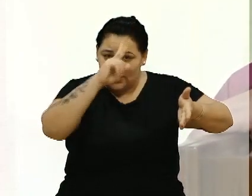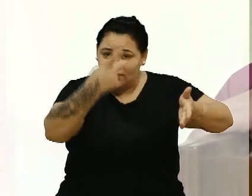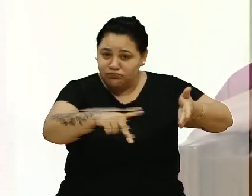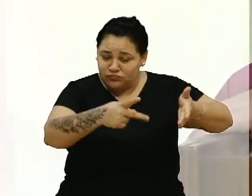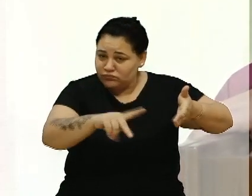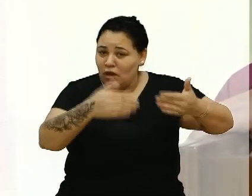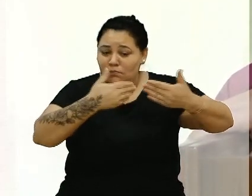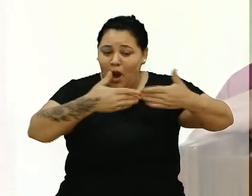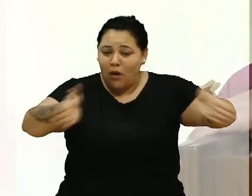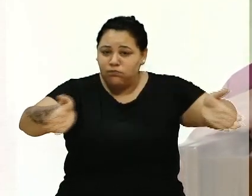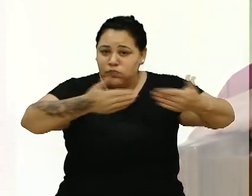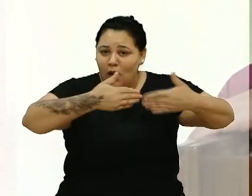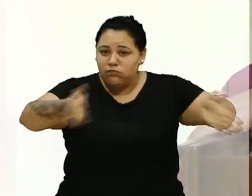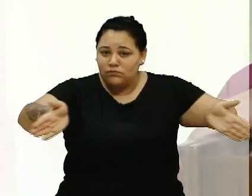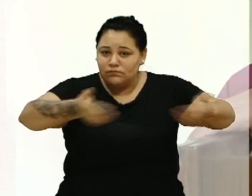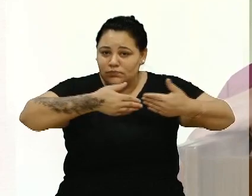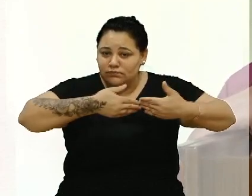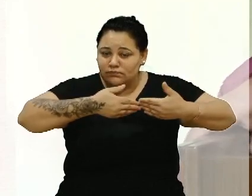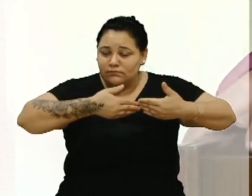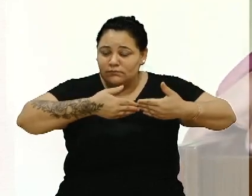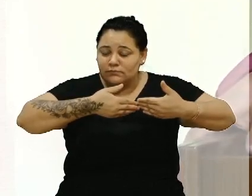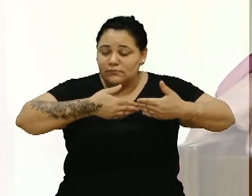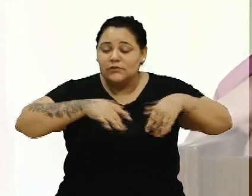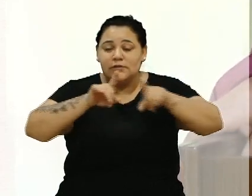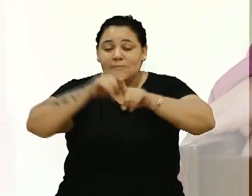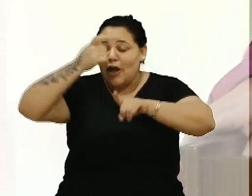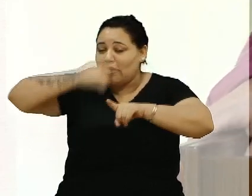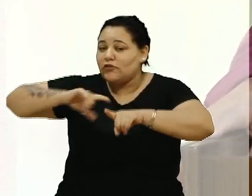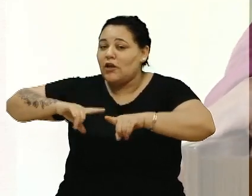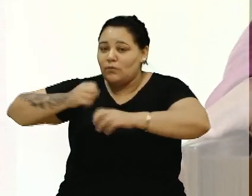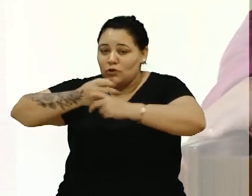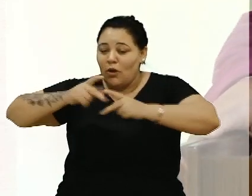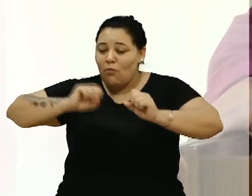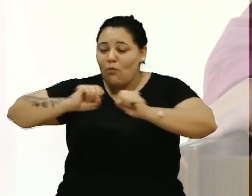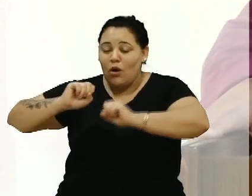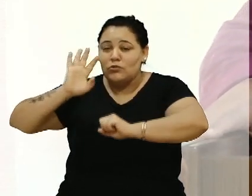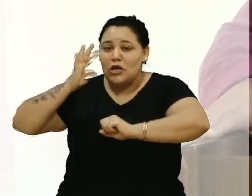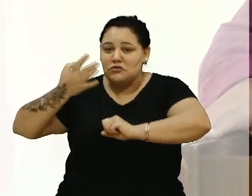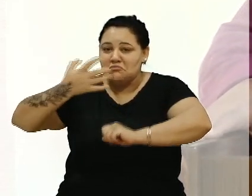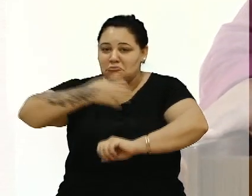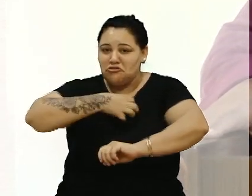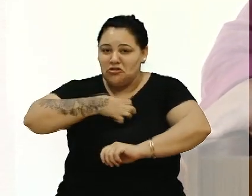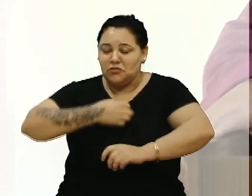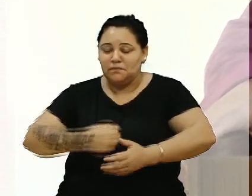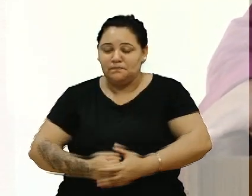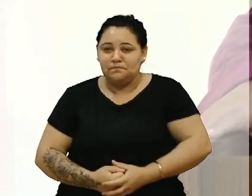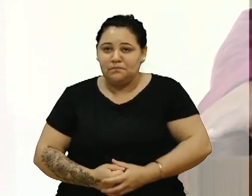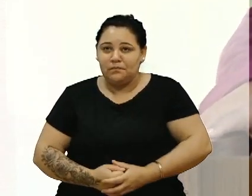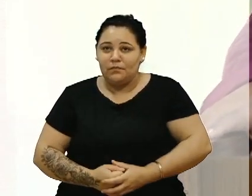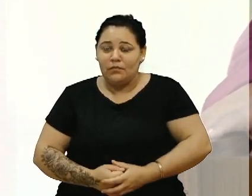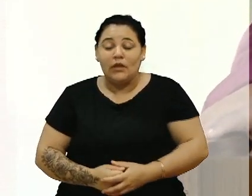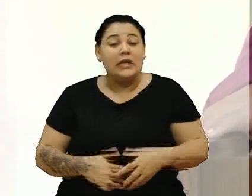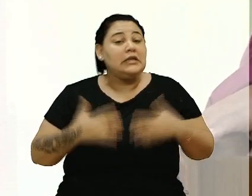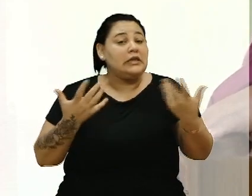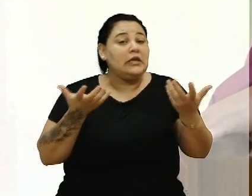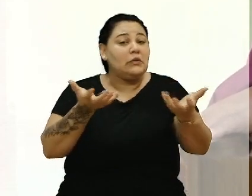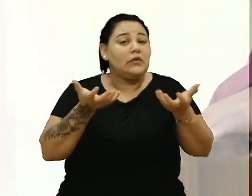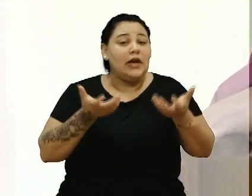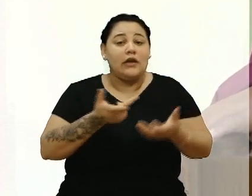Pode ser automática. E eu acho que tem coisas que podem ser resolvidas dessa forma. Então, eu quero dizer que,